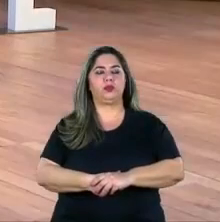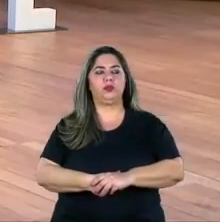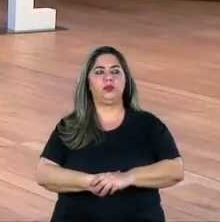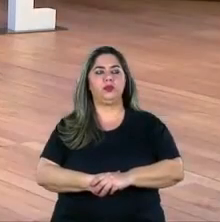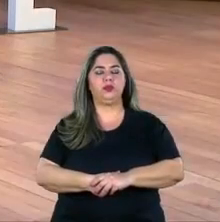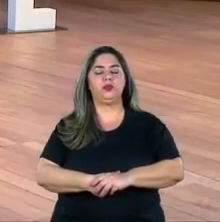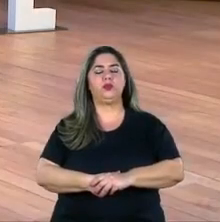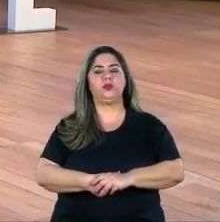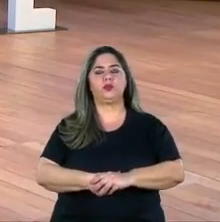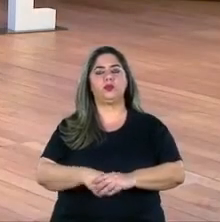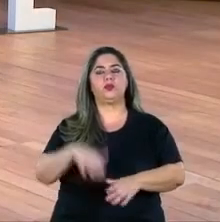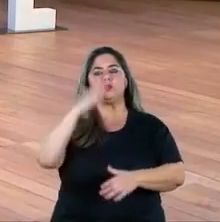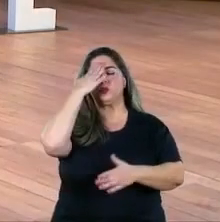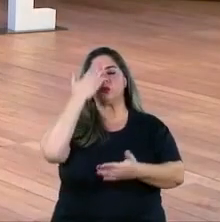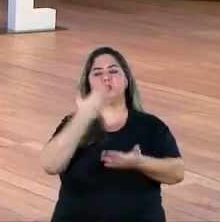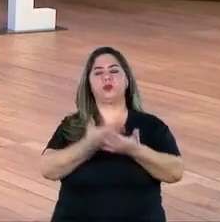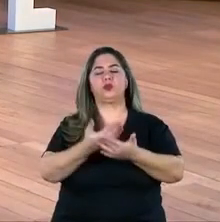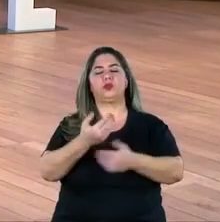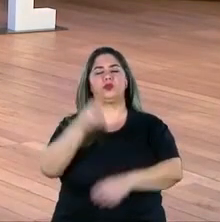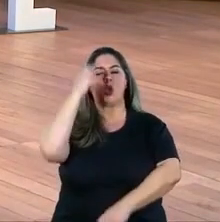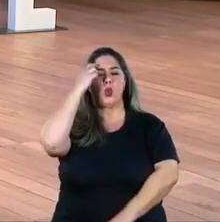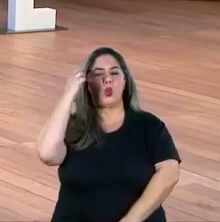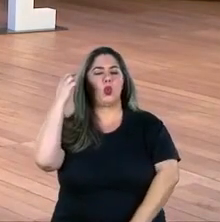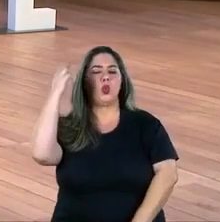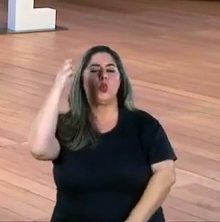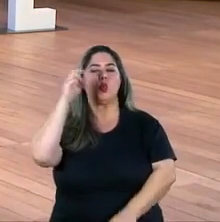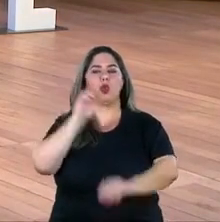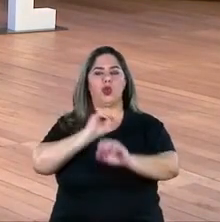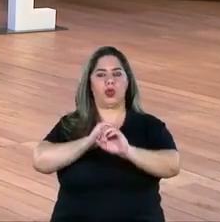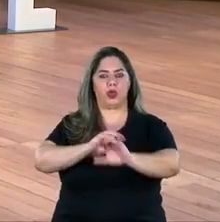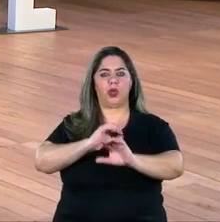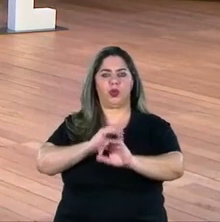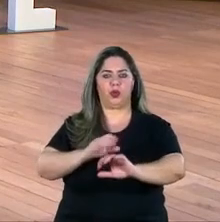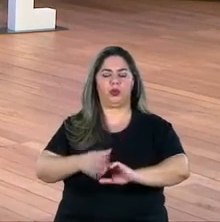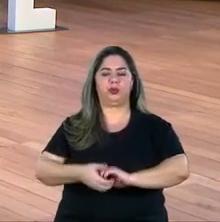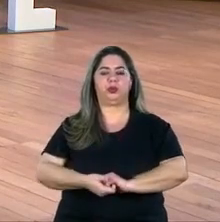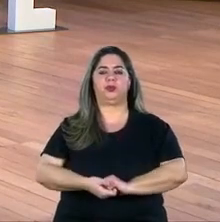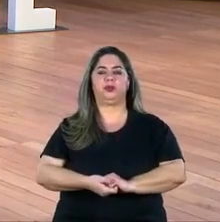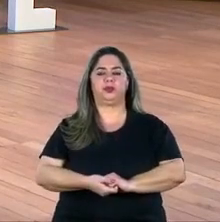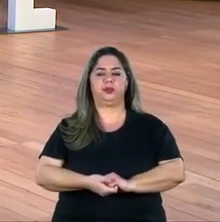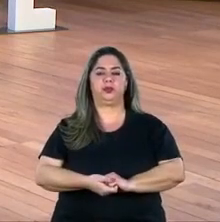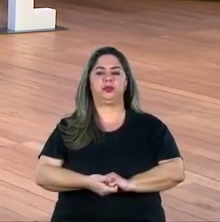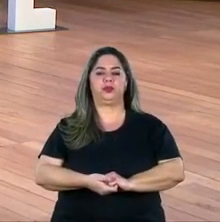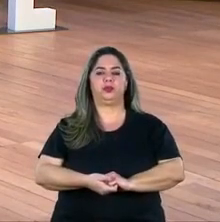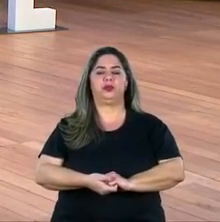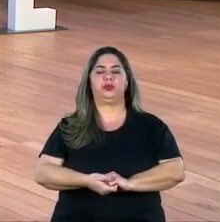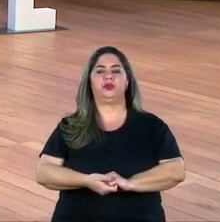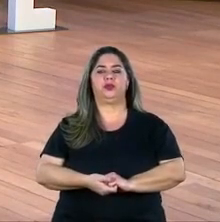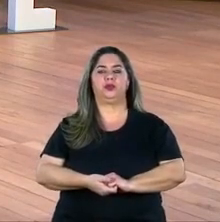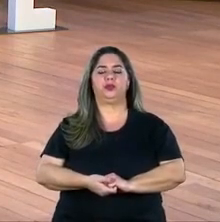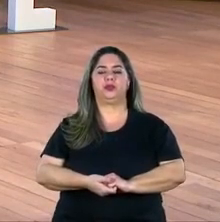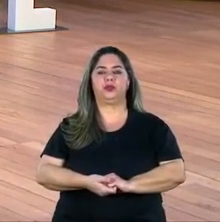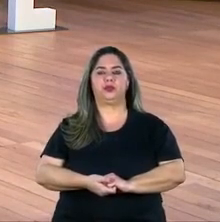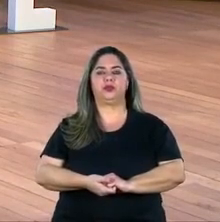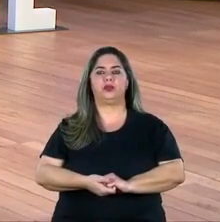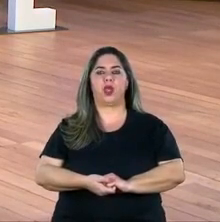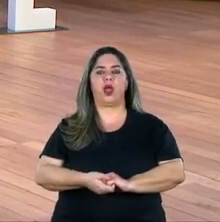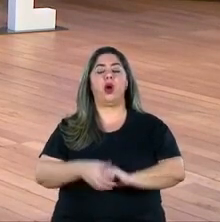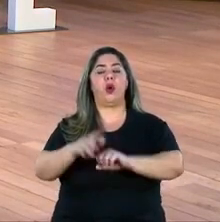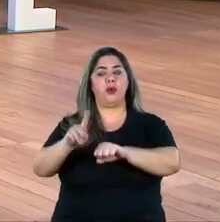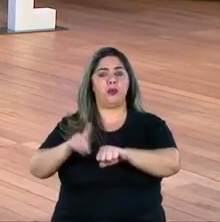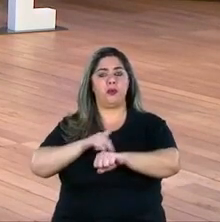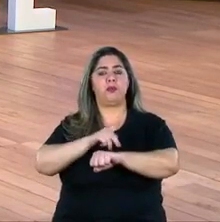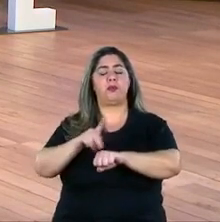eu acredito muito na cultura e na educação eu acho que a grande saída pra um país